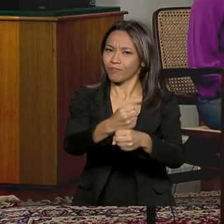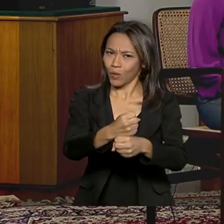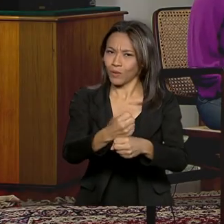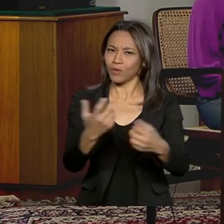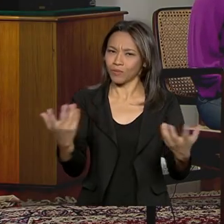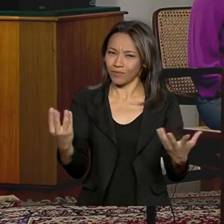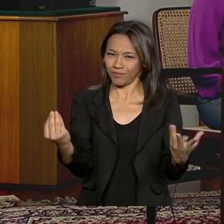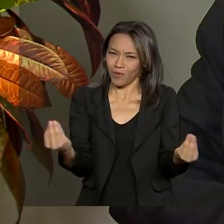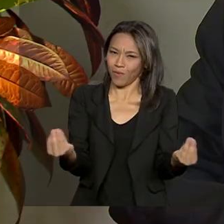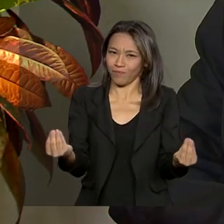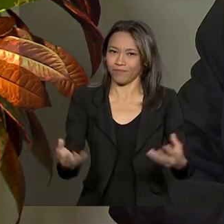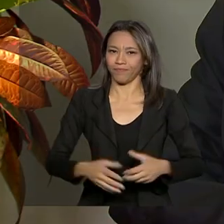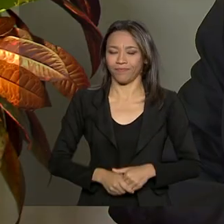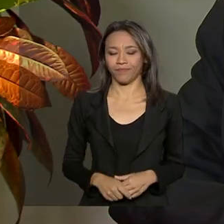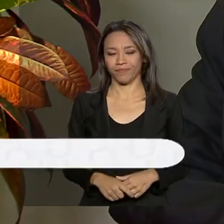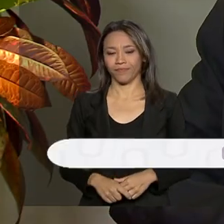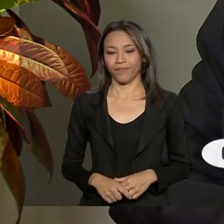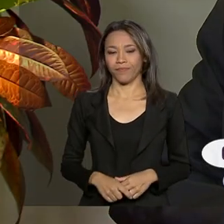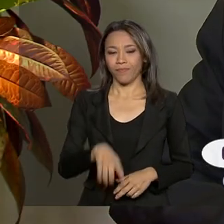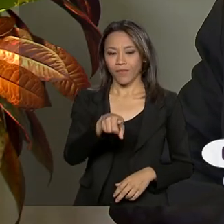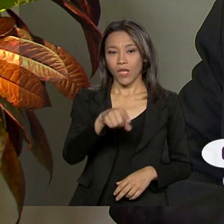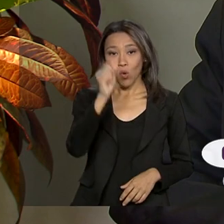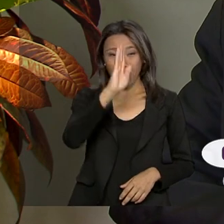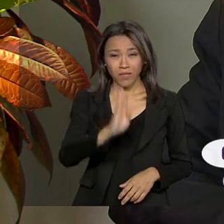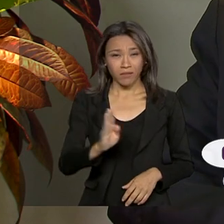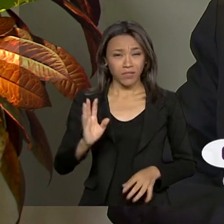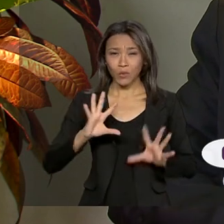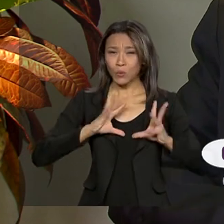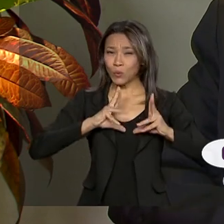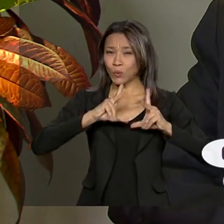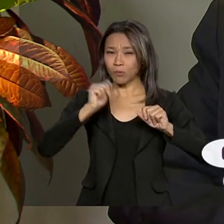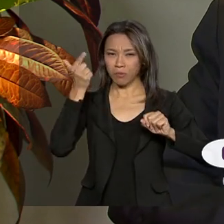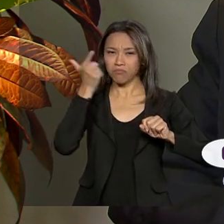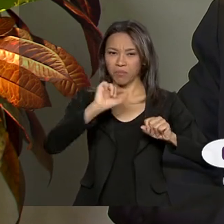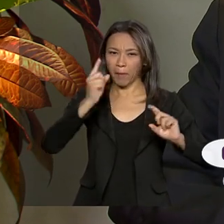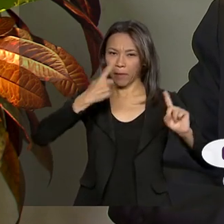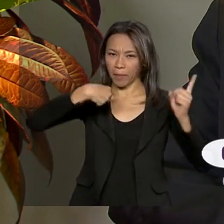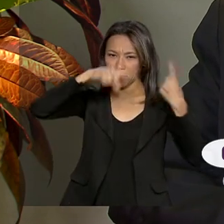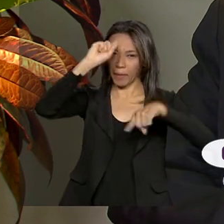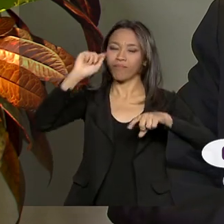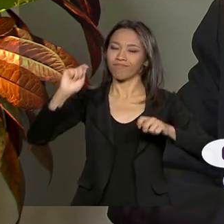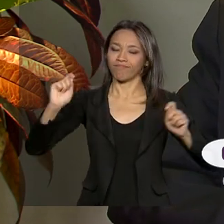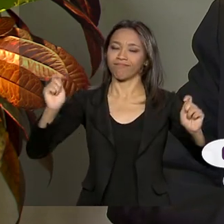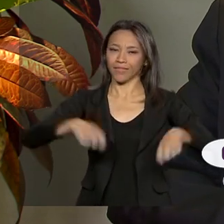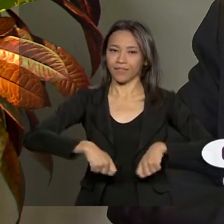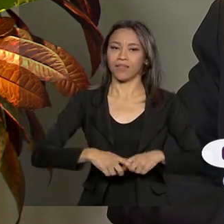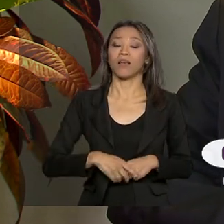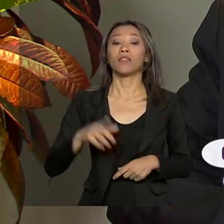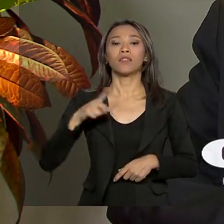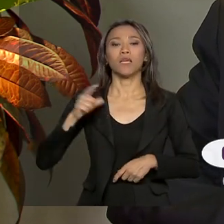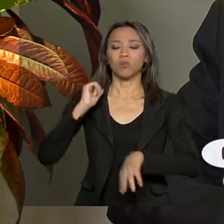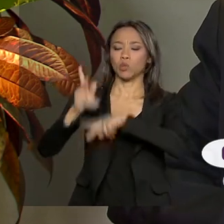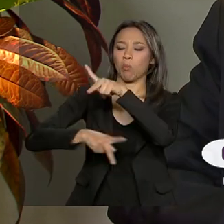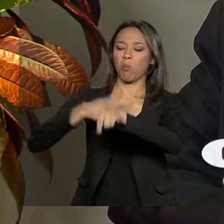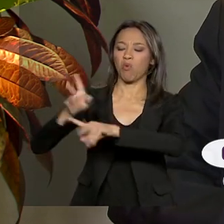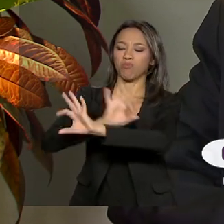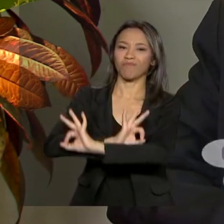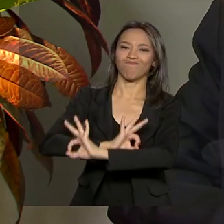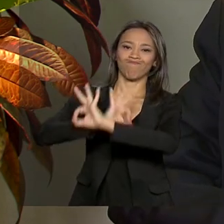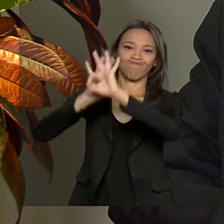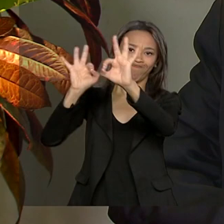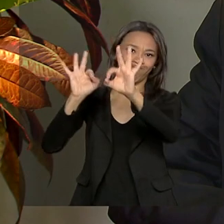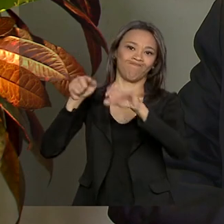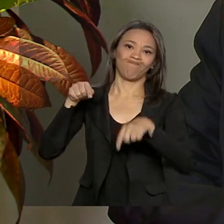o jogo valendo? O Brasil tem tudo para dar certo. Nós temos uma população fantástica, um povo